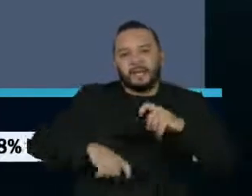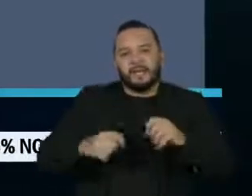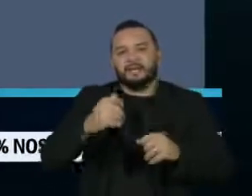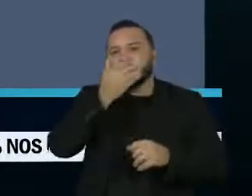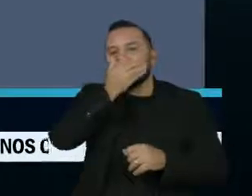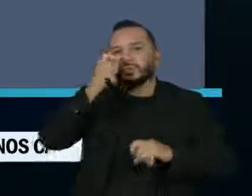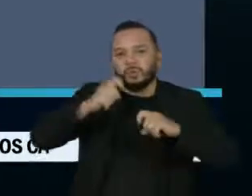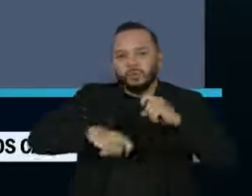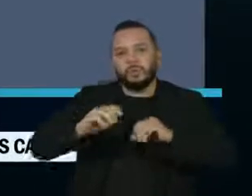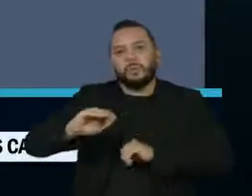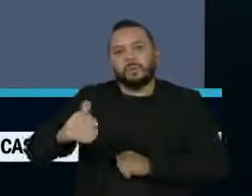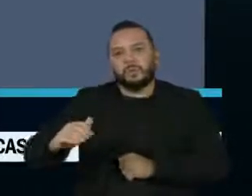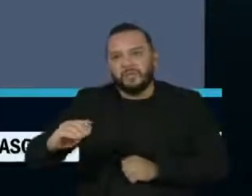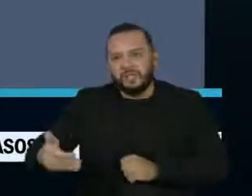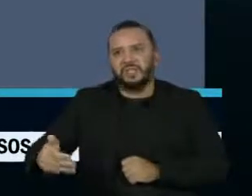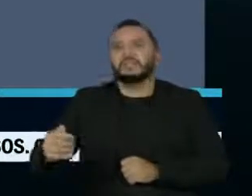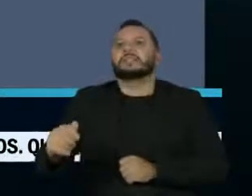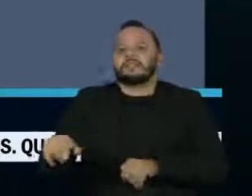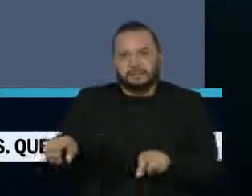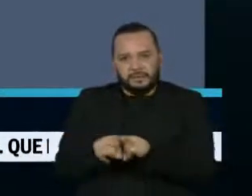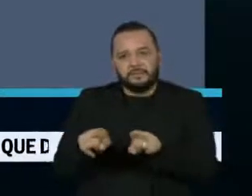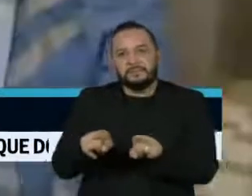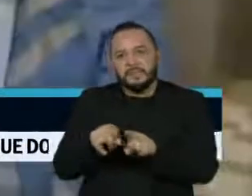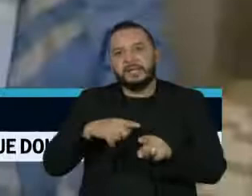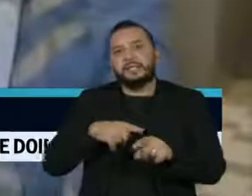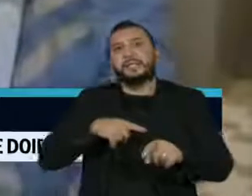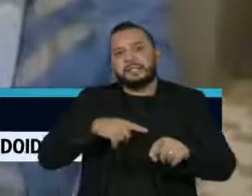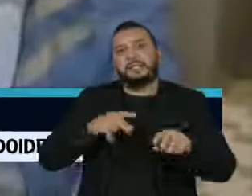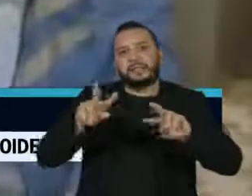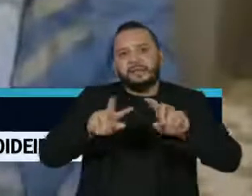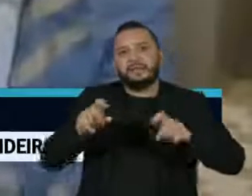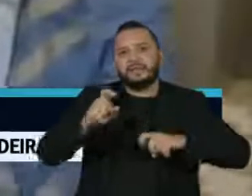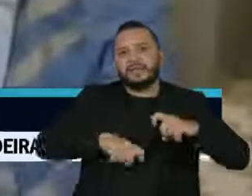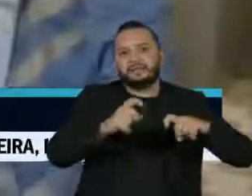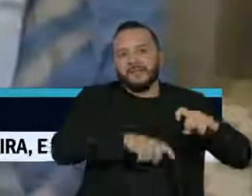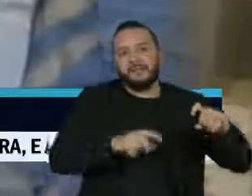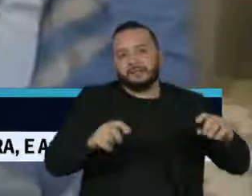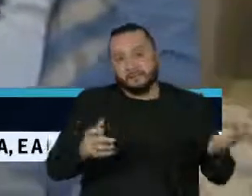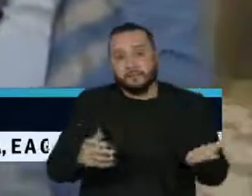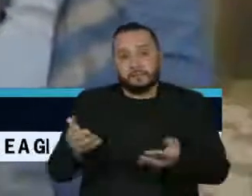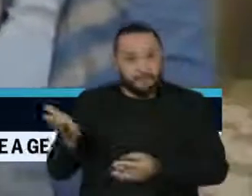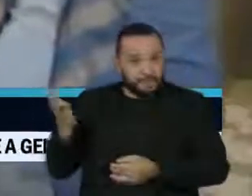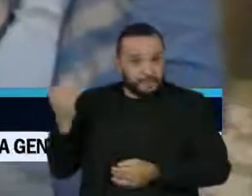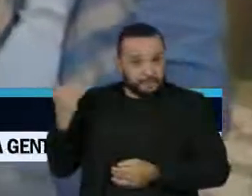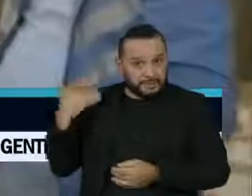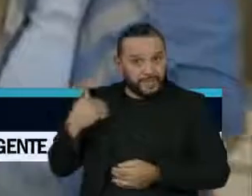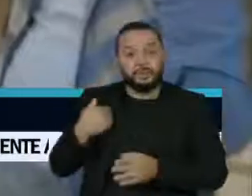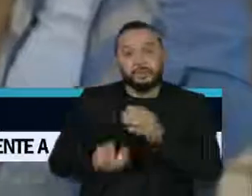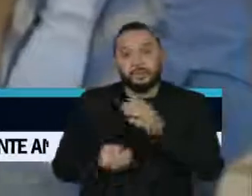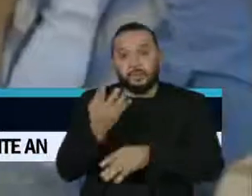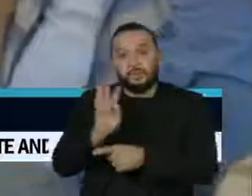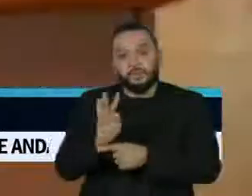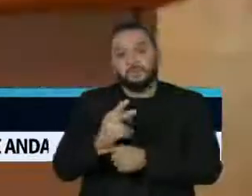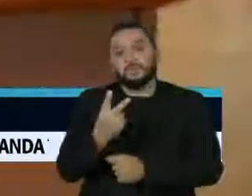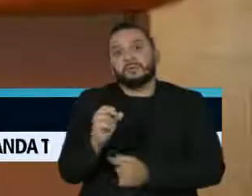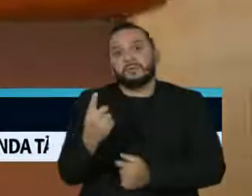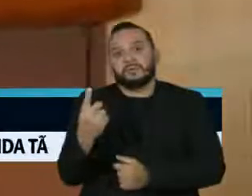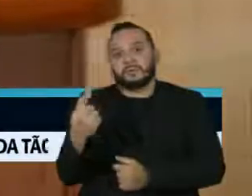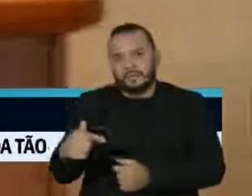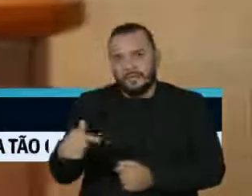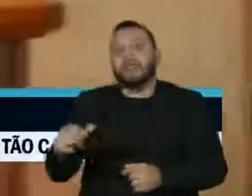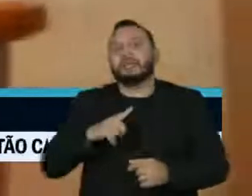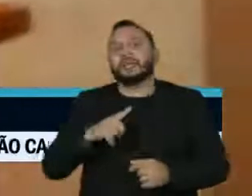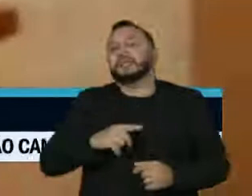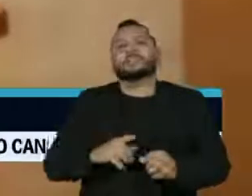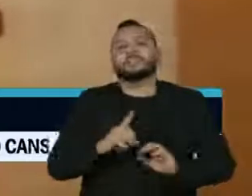estupro, pedofilia e situação sexual complexa. Até então, a comédia produzida em 2017 e dirigida pelo